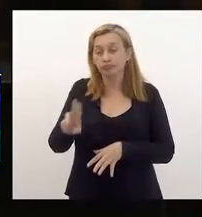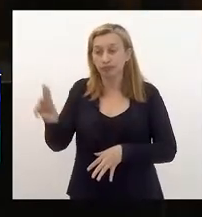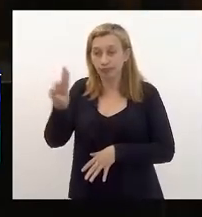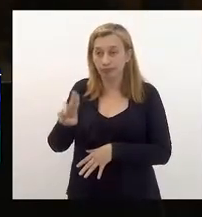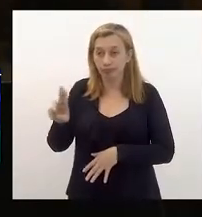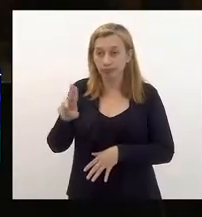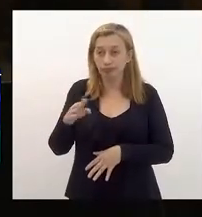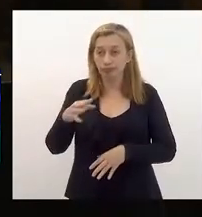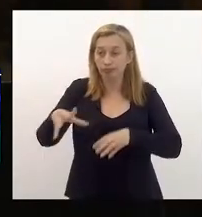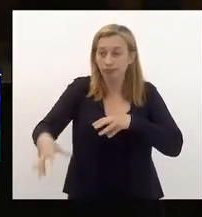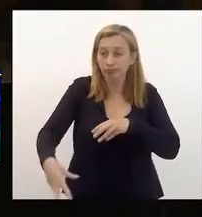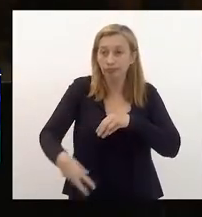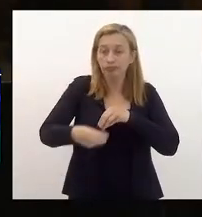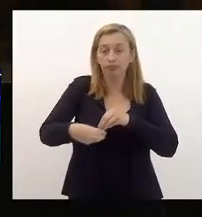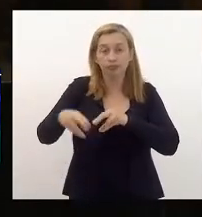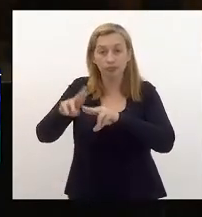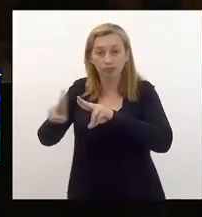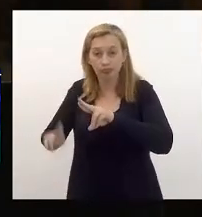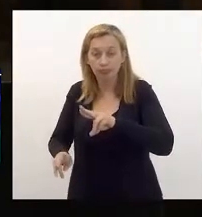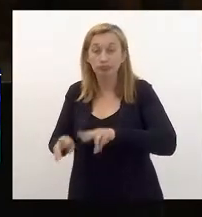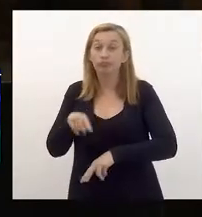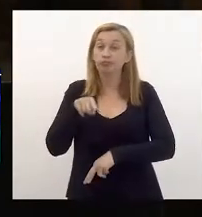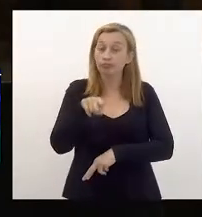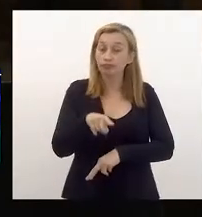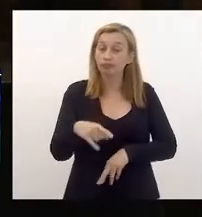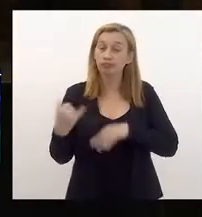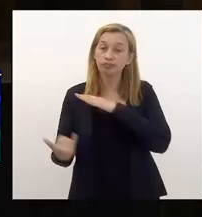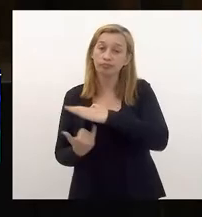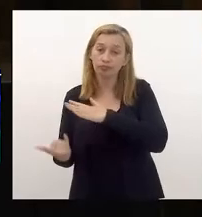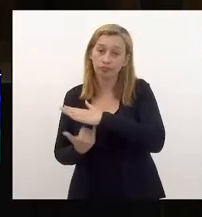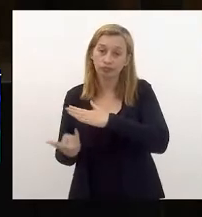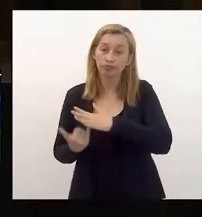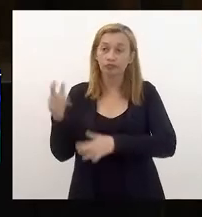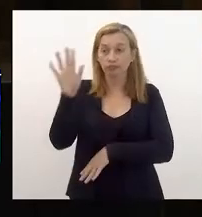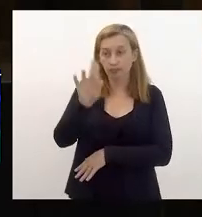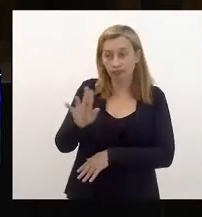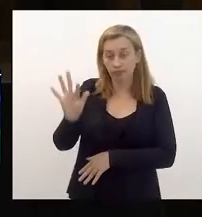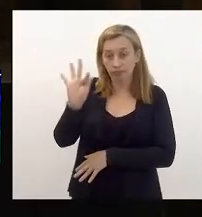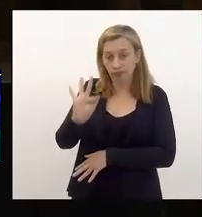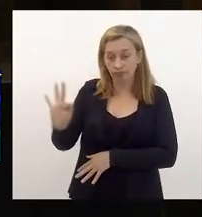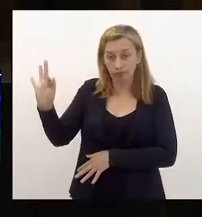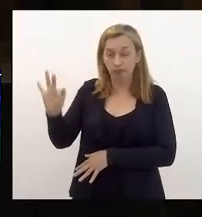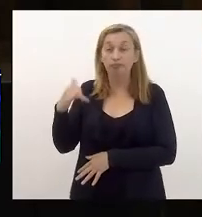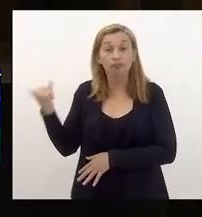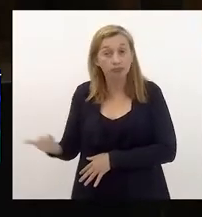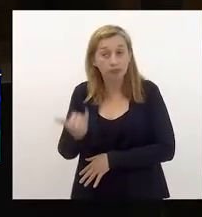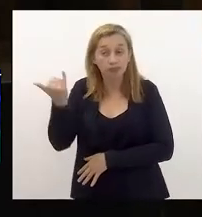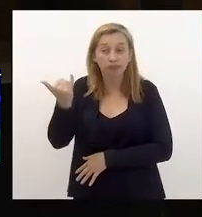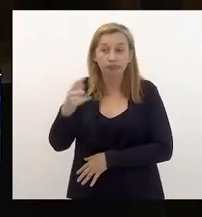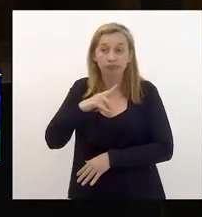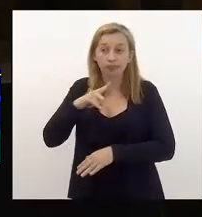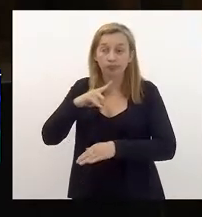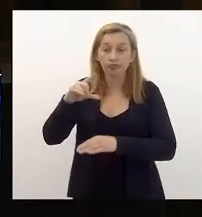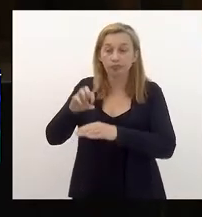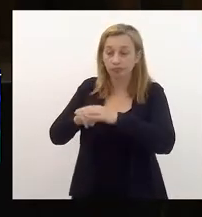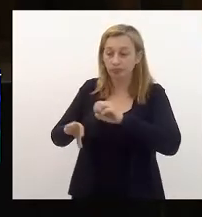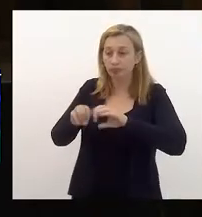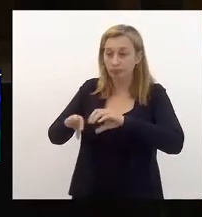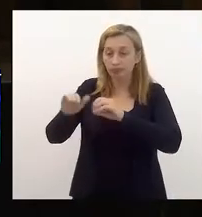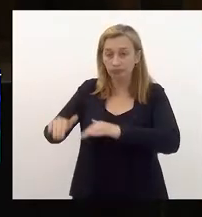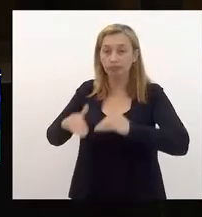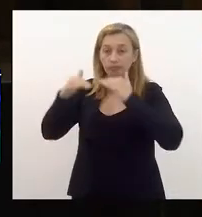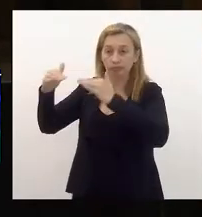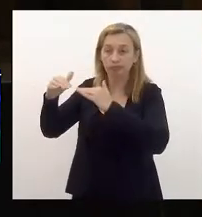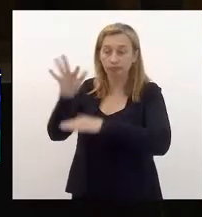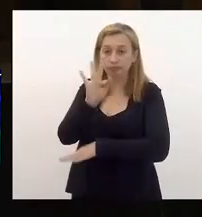sua incorporação à UERJ para que essa instituição universitária tão importante para ter ensino superior, ciência e tecnologia na